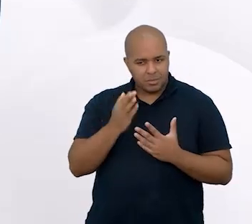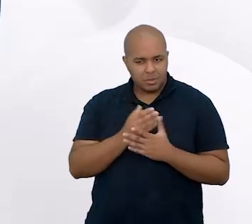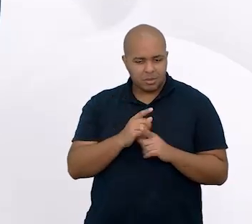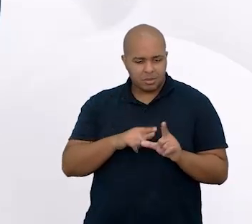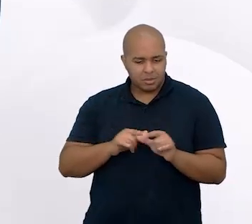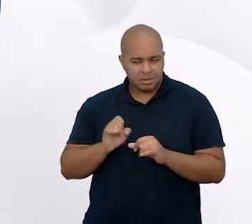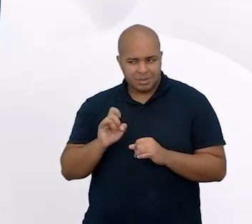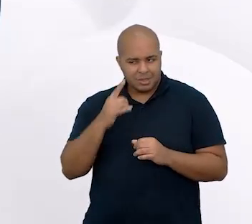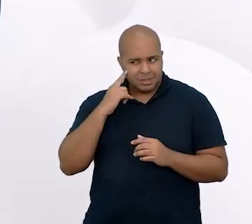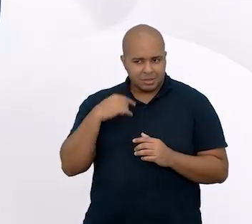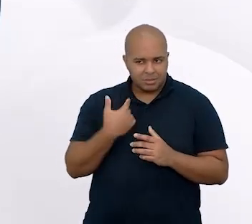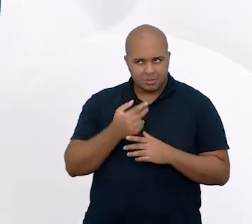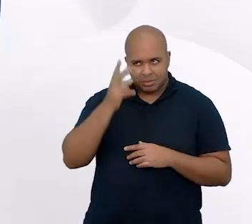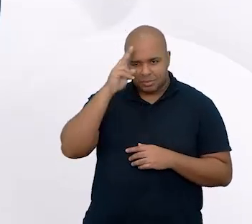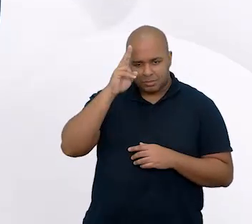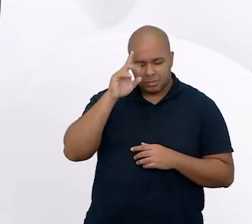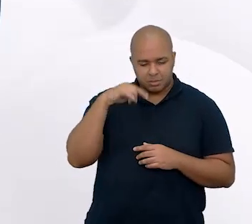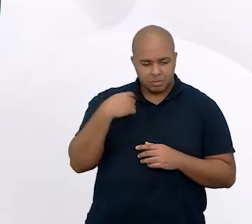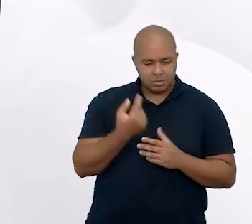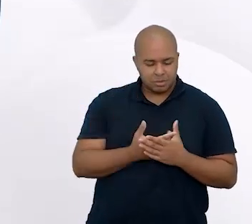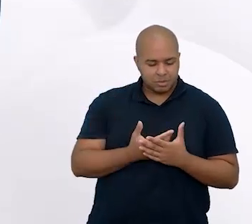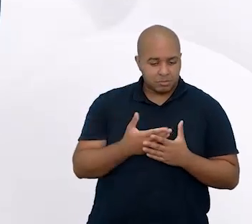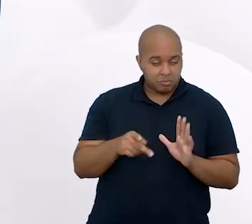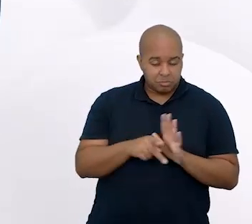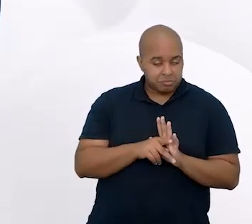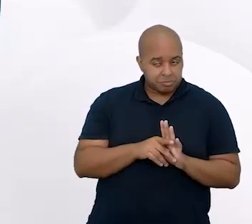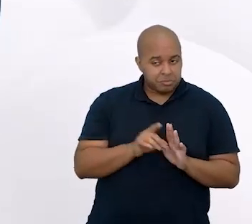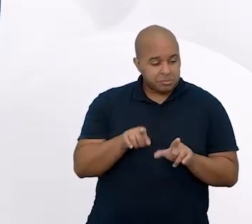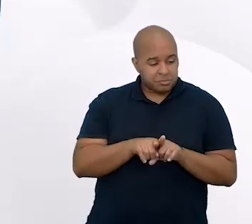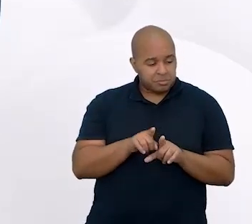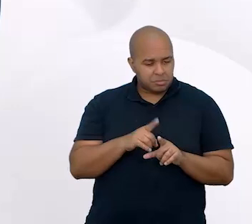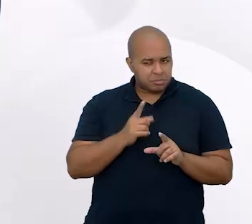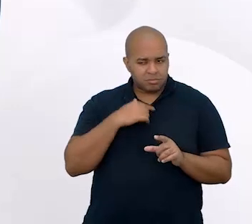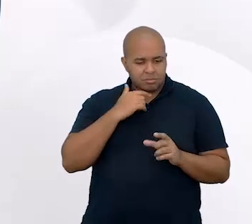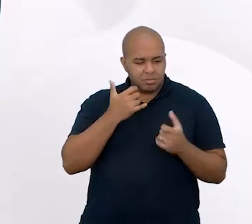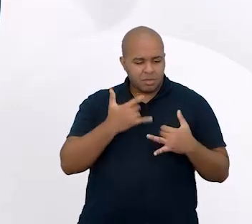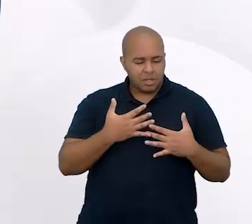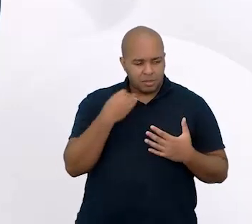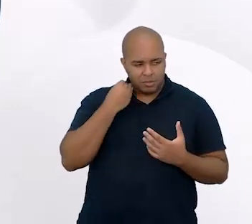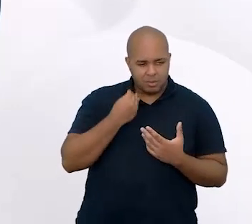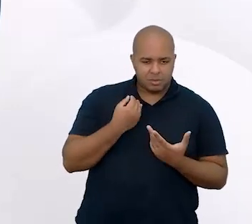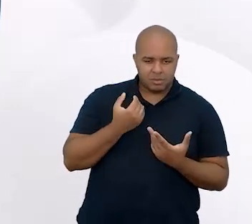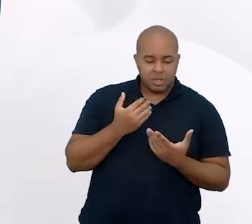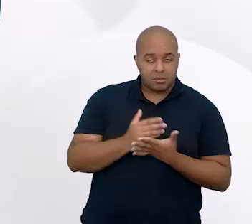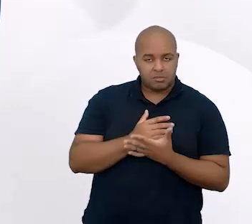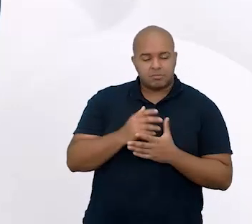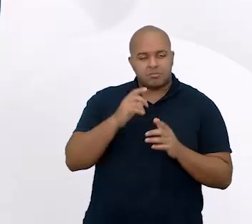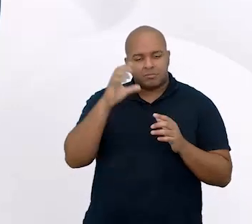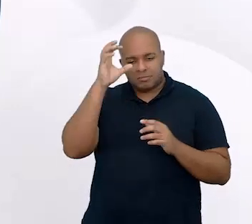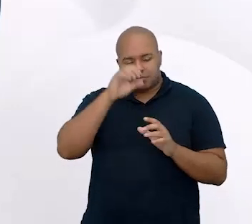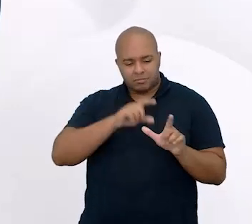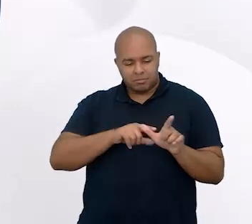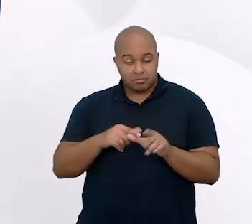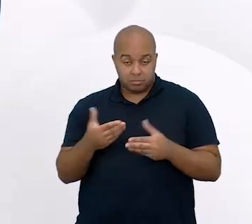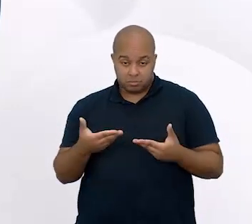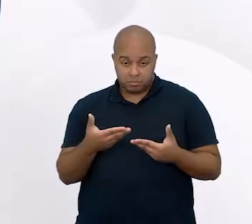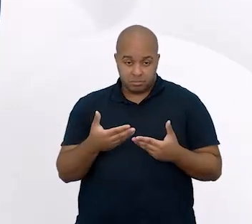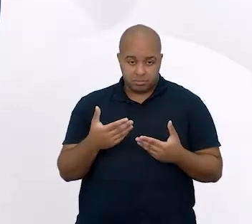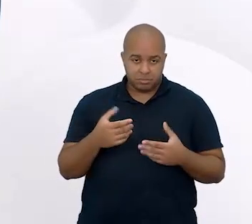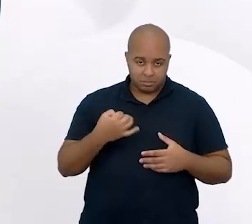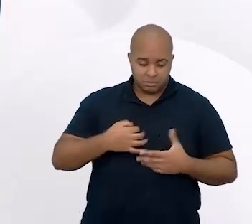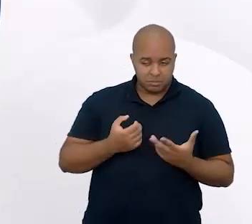alfabetização sem a gente lembrar da nossa própria. E não dá para a gente falar de experiência de alfabetização hoje